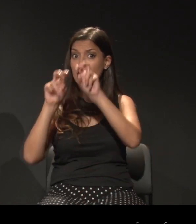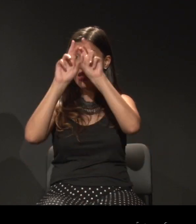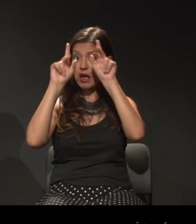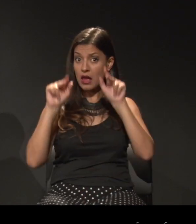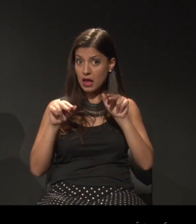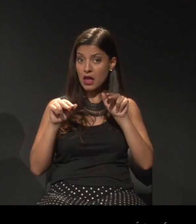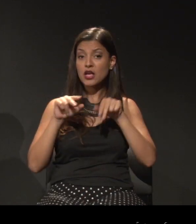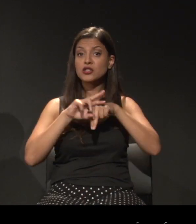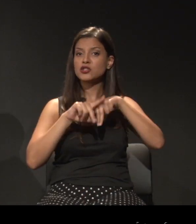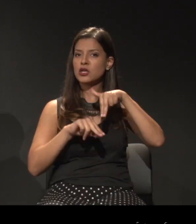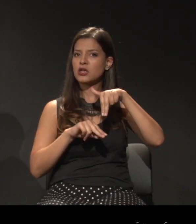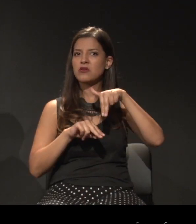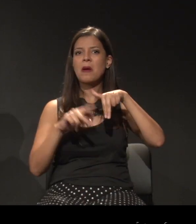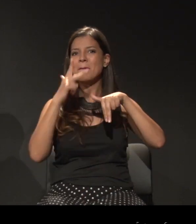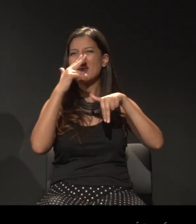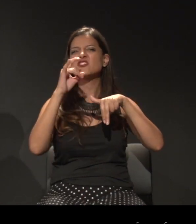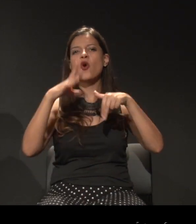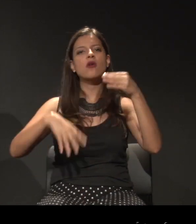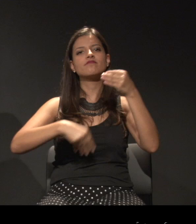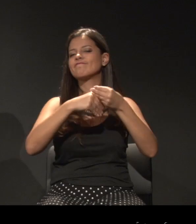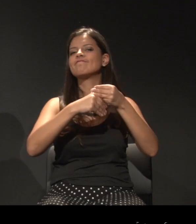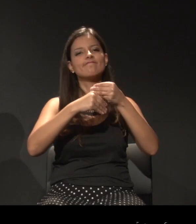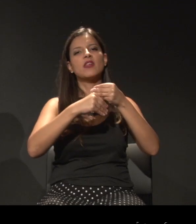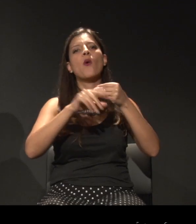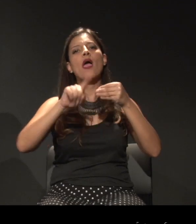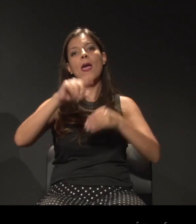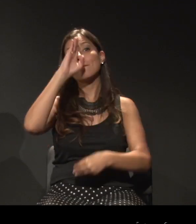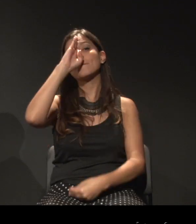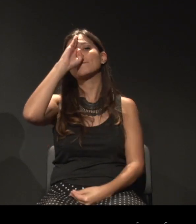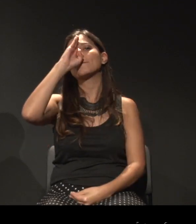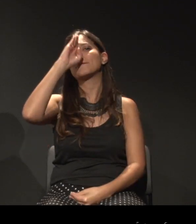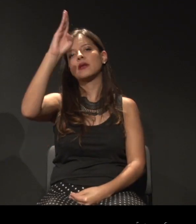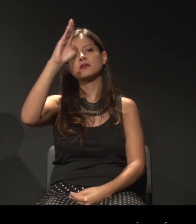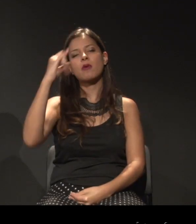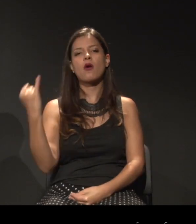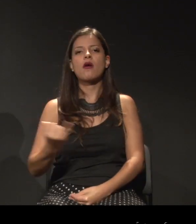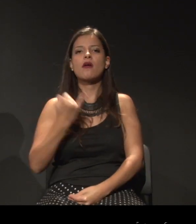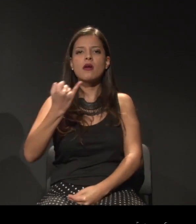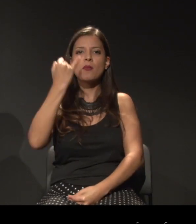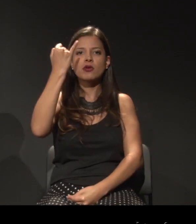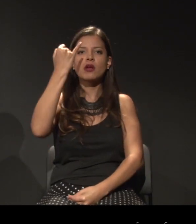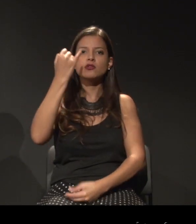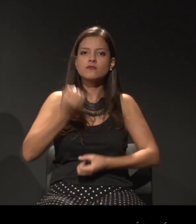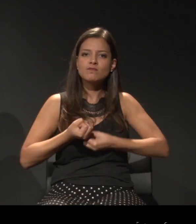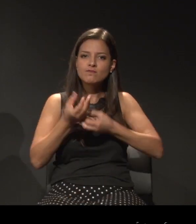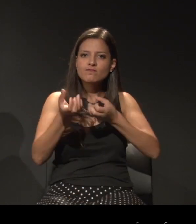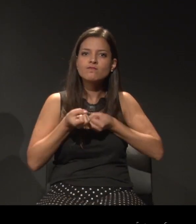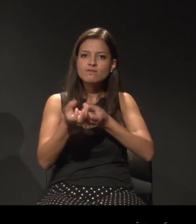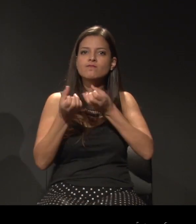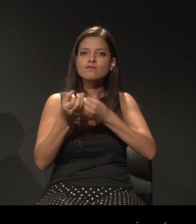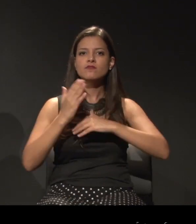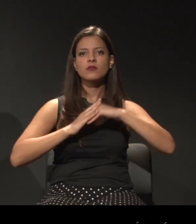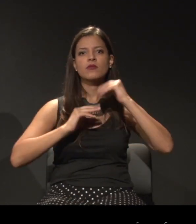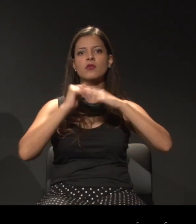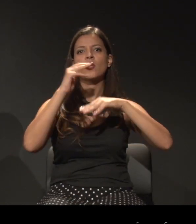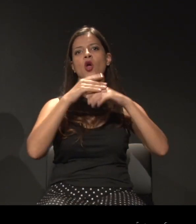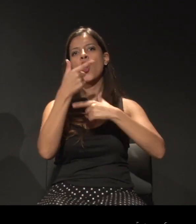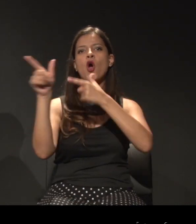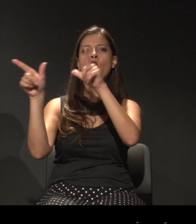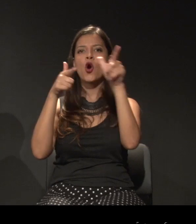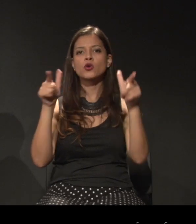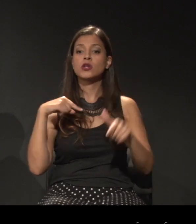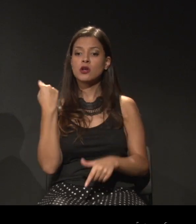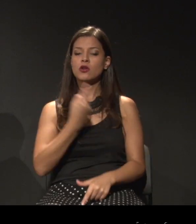Elas são camadas, se não a primeira que nutre tantas outras, atravessando nossas realidades, nossas escolhas